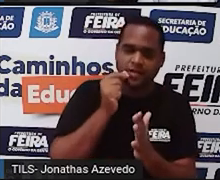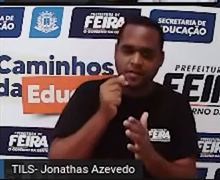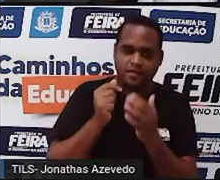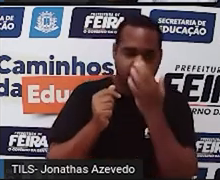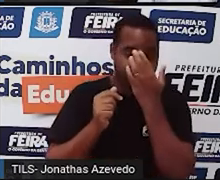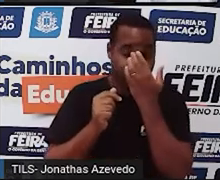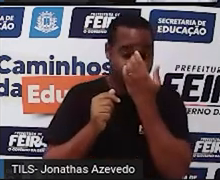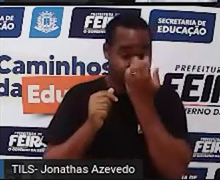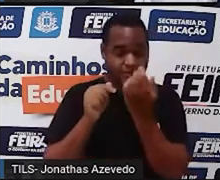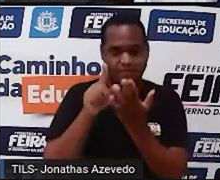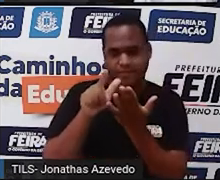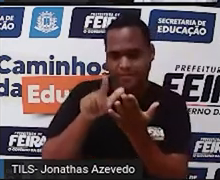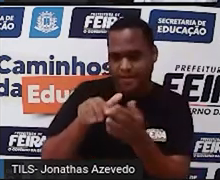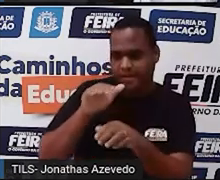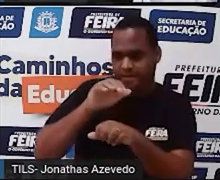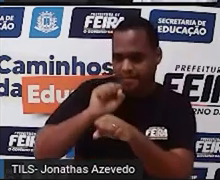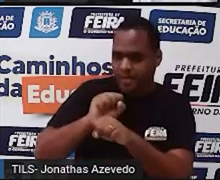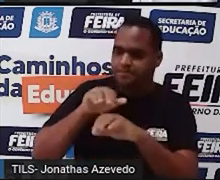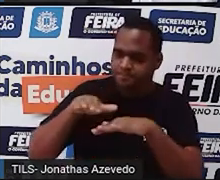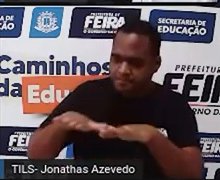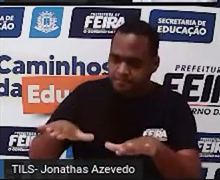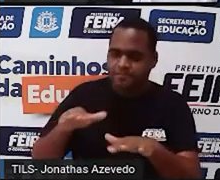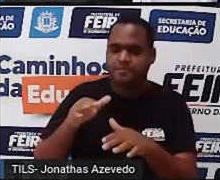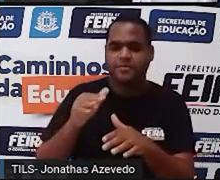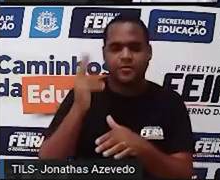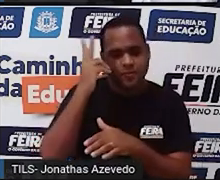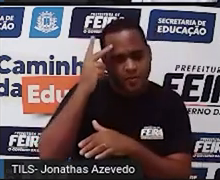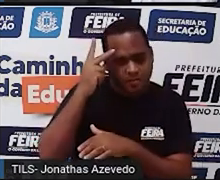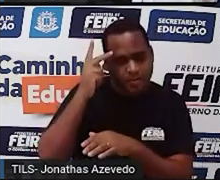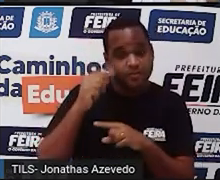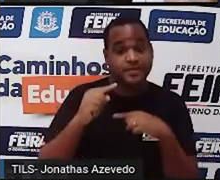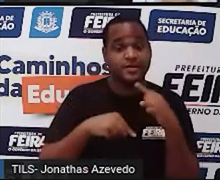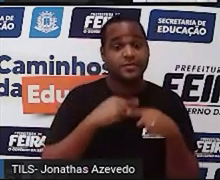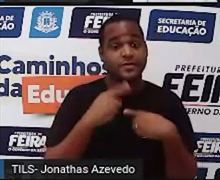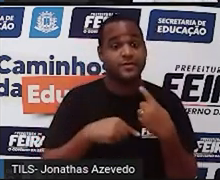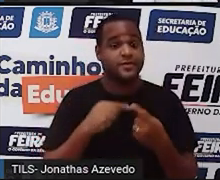Pode soltar por um momento. e você vai